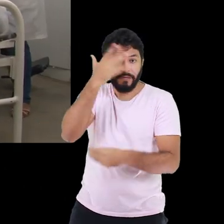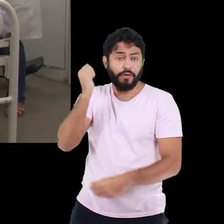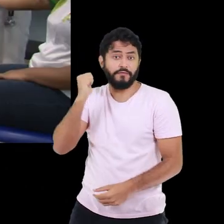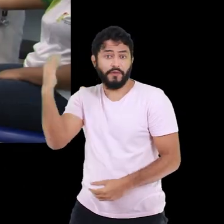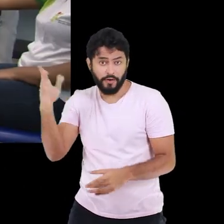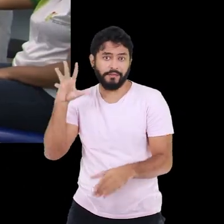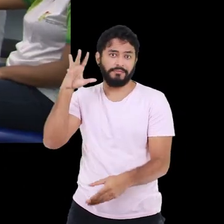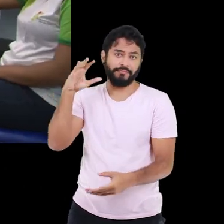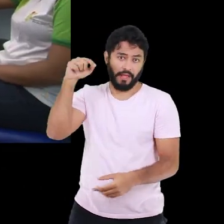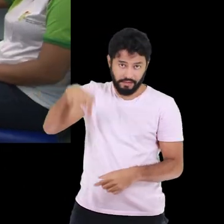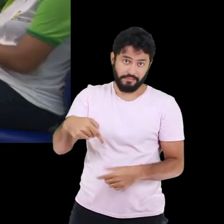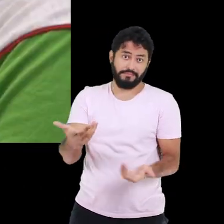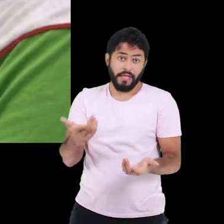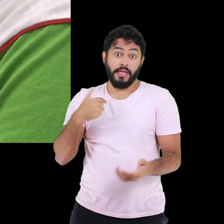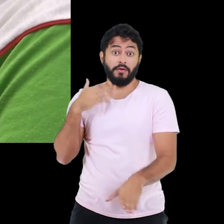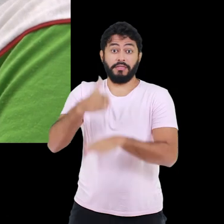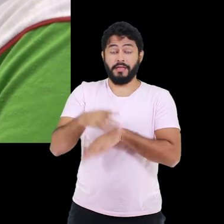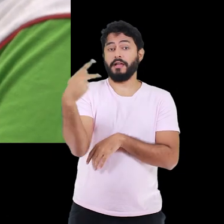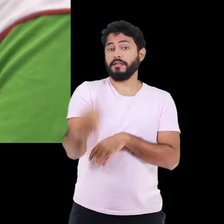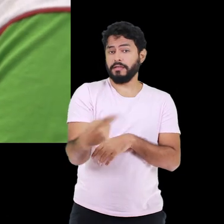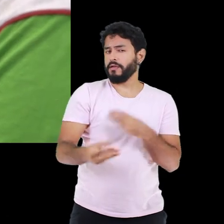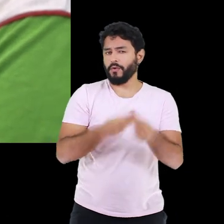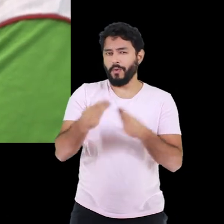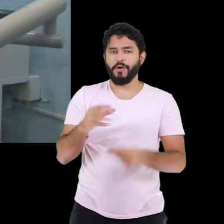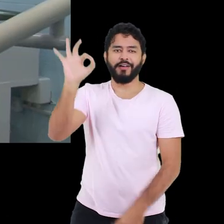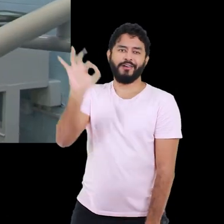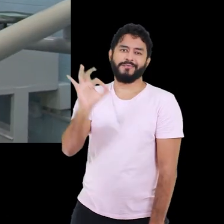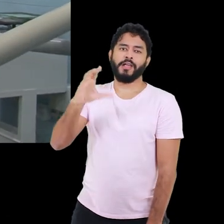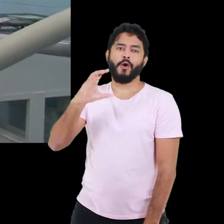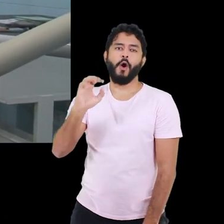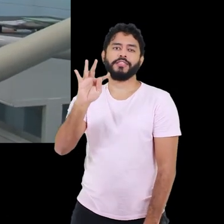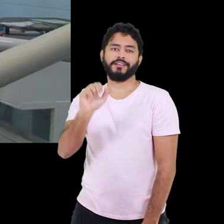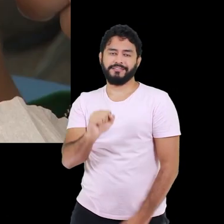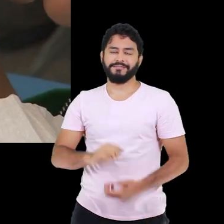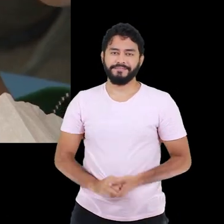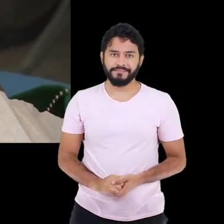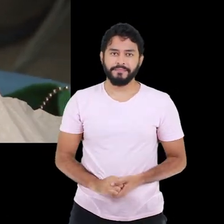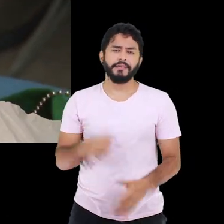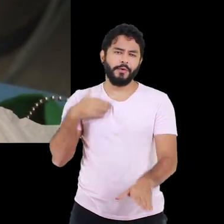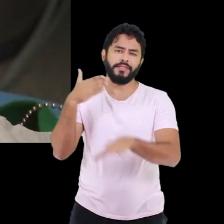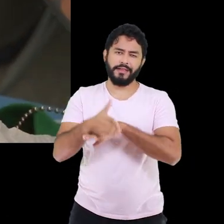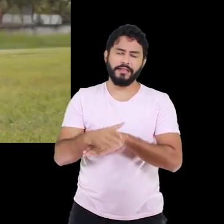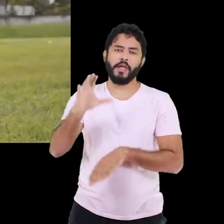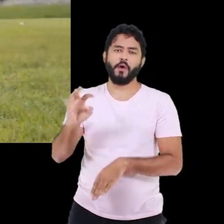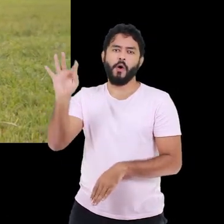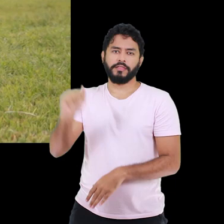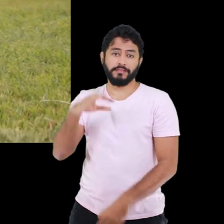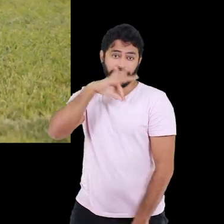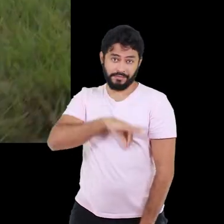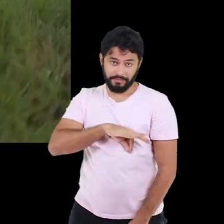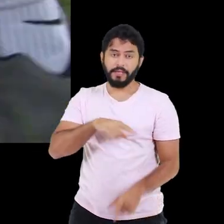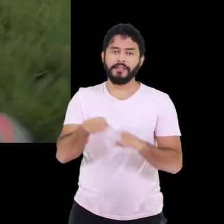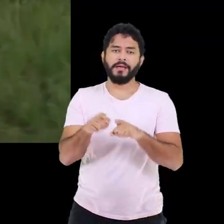IFPE. É um envolvimento com as pessoas fora do campus. Eu entrei aqui pelo sistema de cotas. Eu